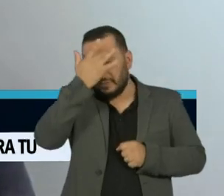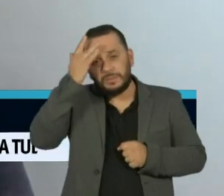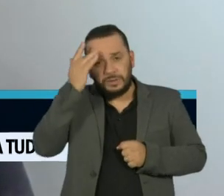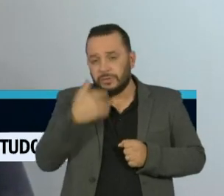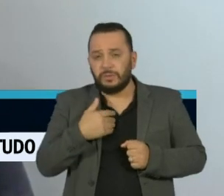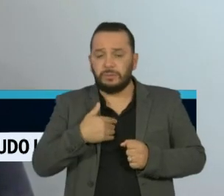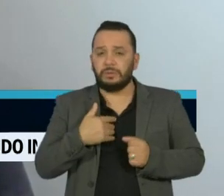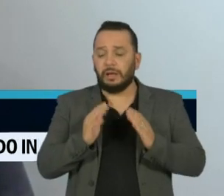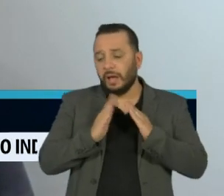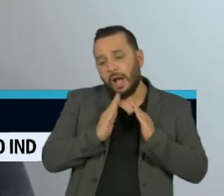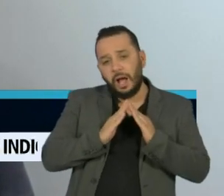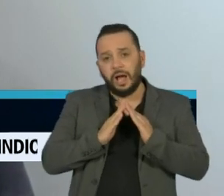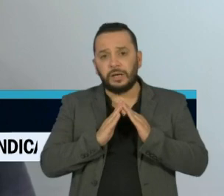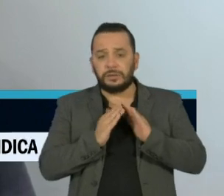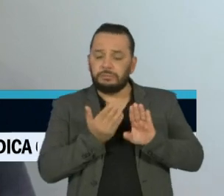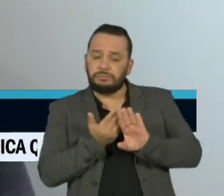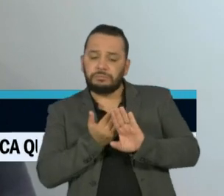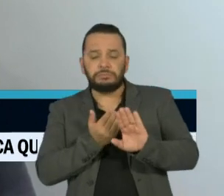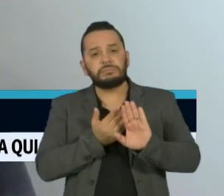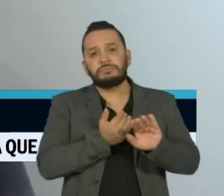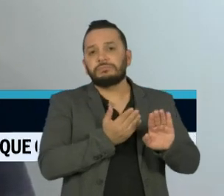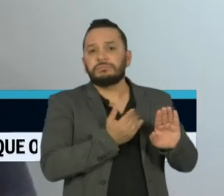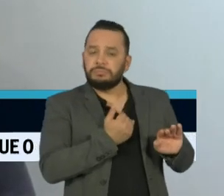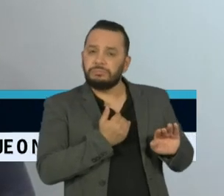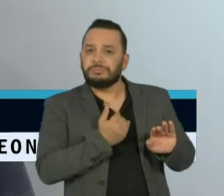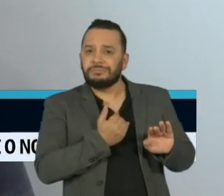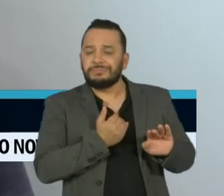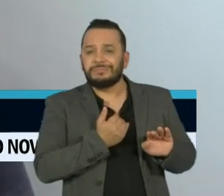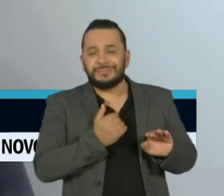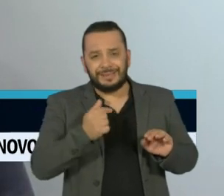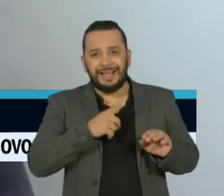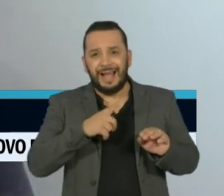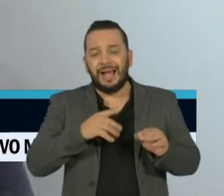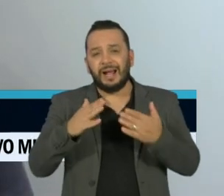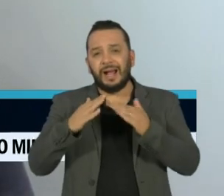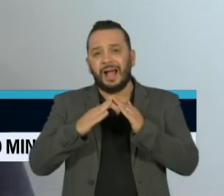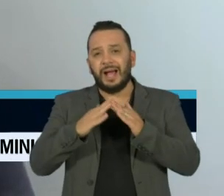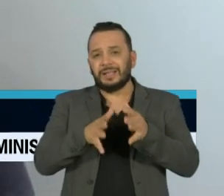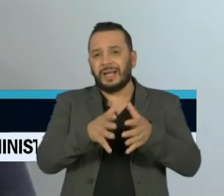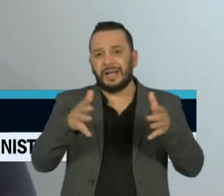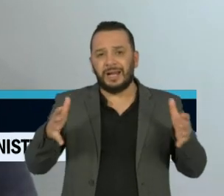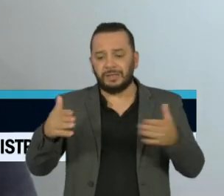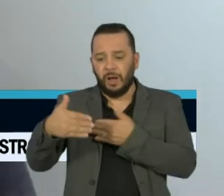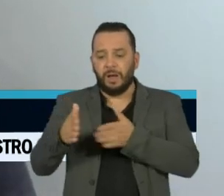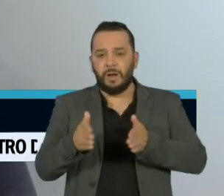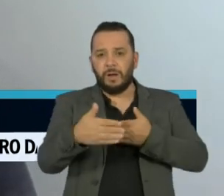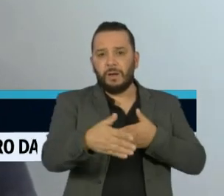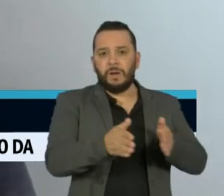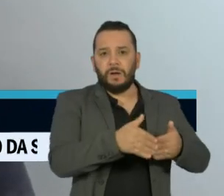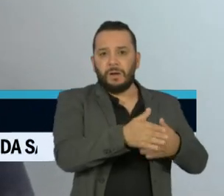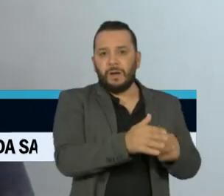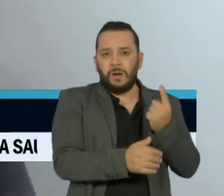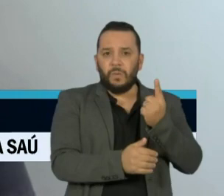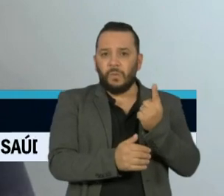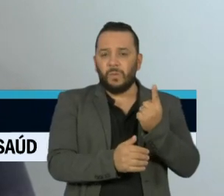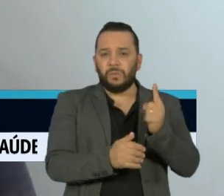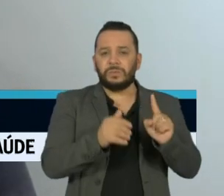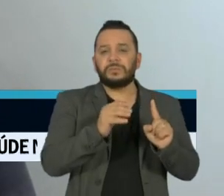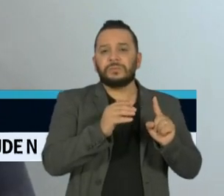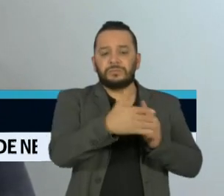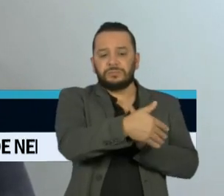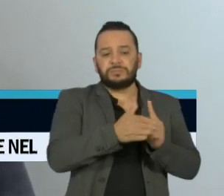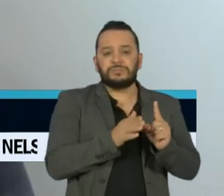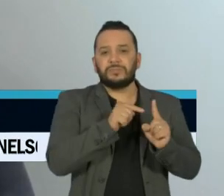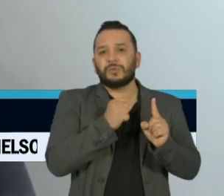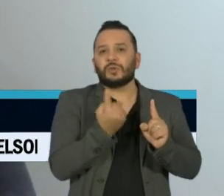se isolar, as pessoas podem se reservar um cômodo da casa, elas podem se transportar de carro, elas podem fazer o distanciamento social